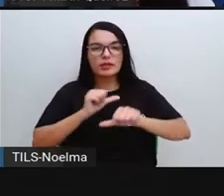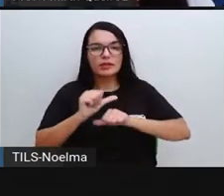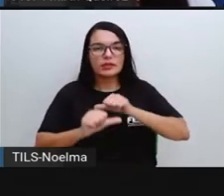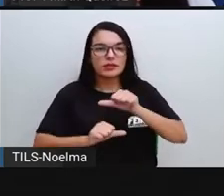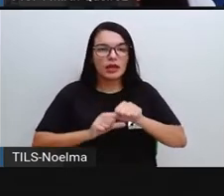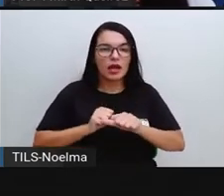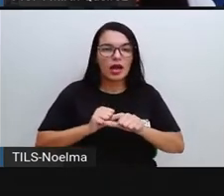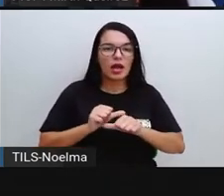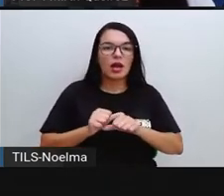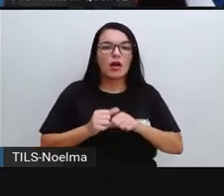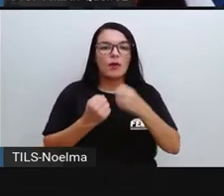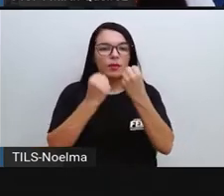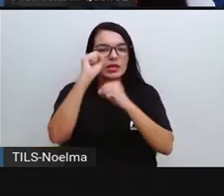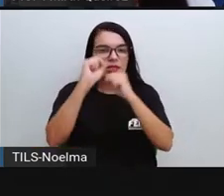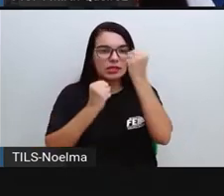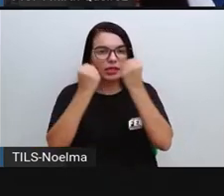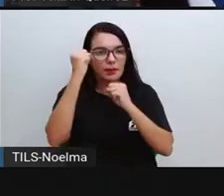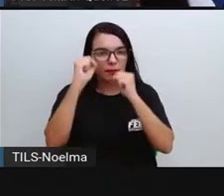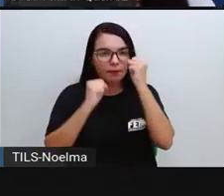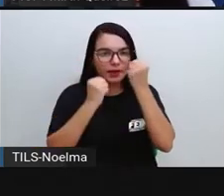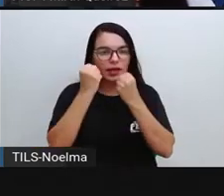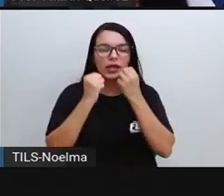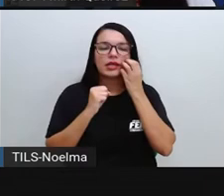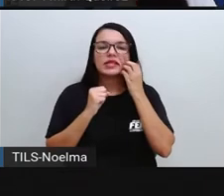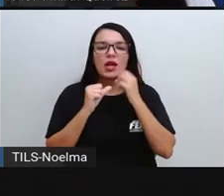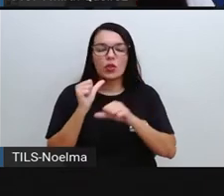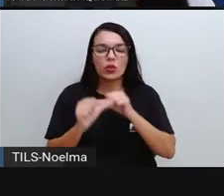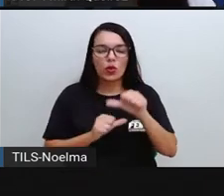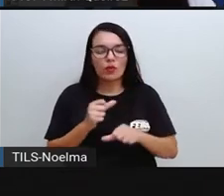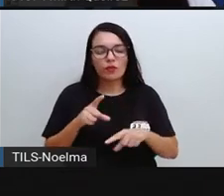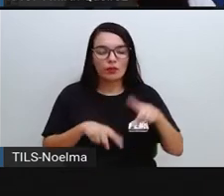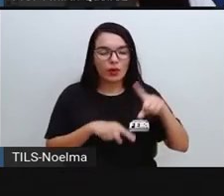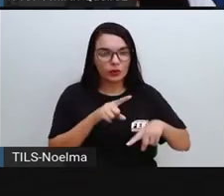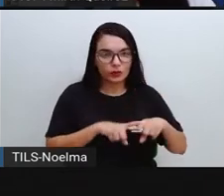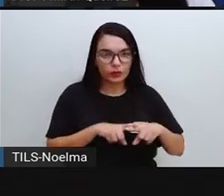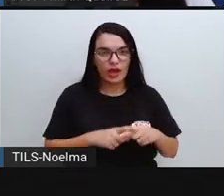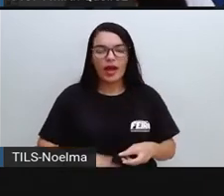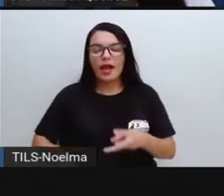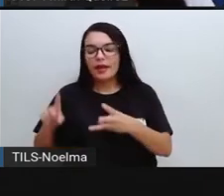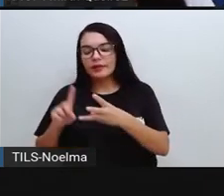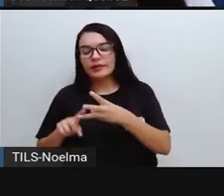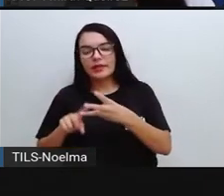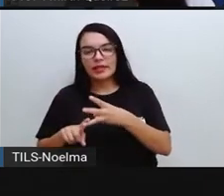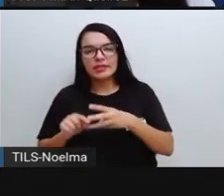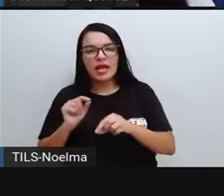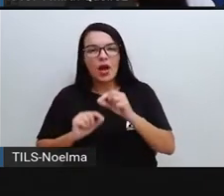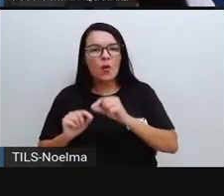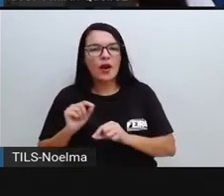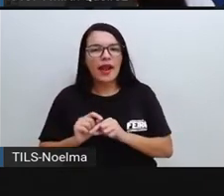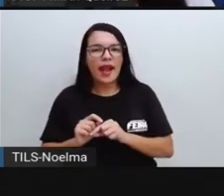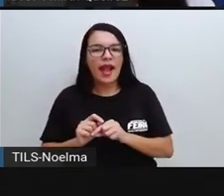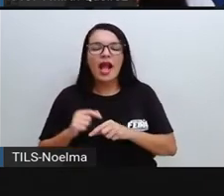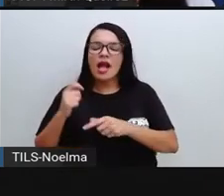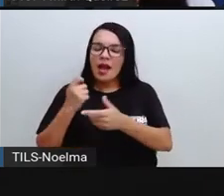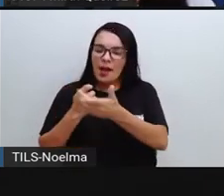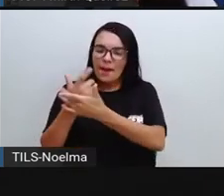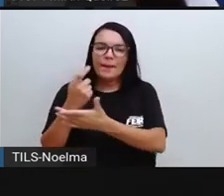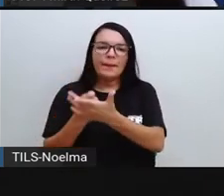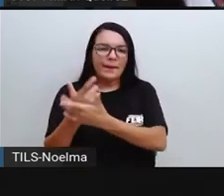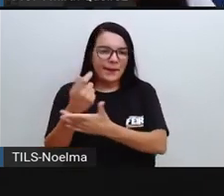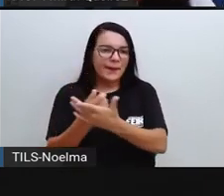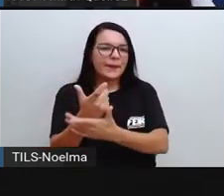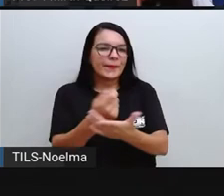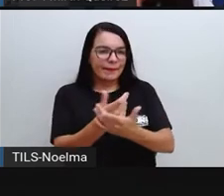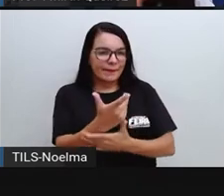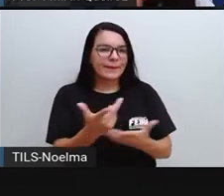matéria-prima, transformação em um novo produto. E o setor terciário, que seria a prestação de serviço,